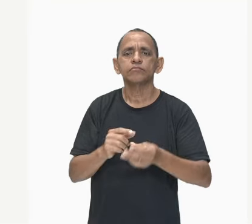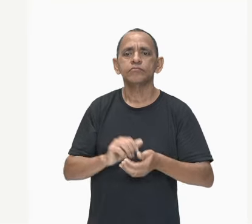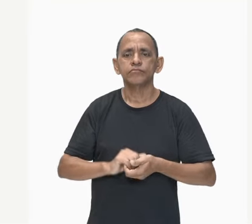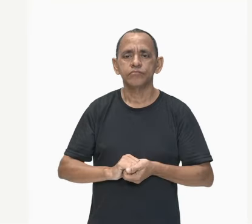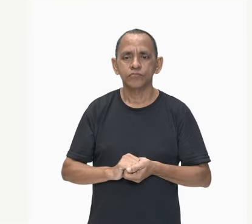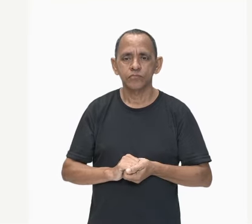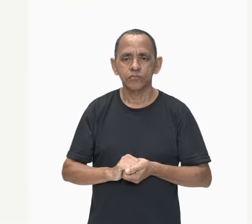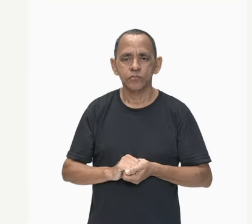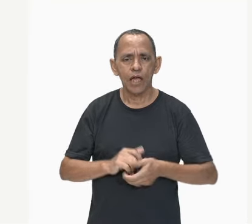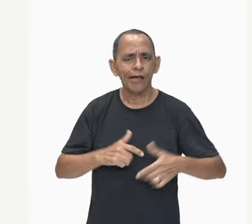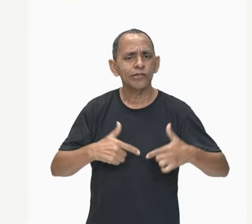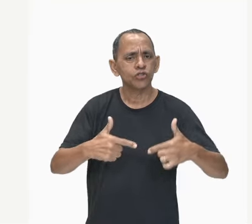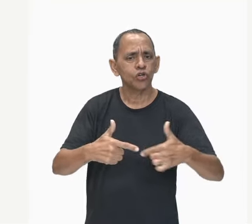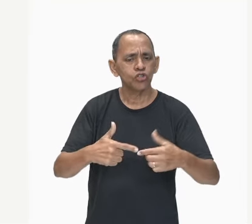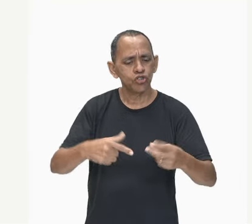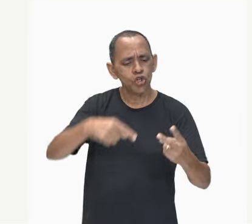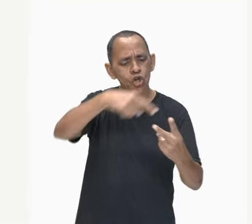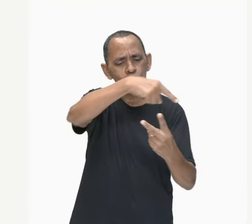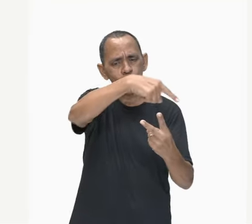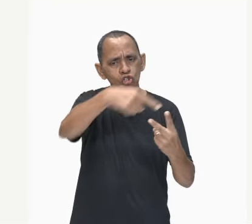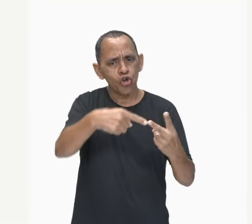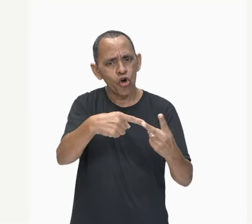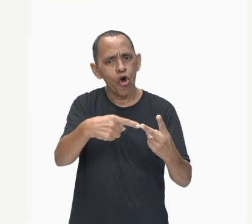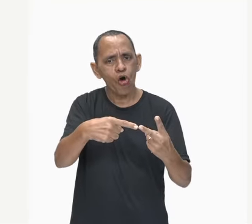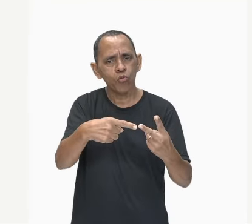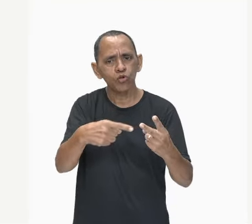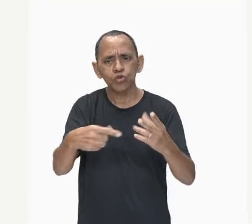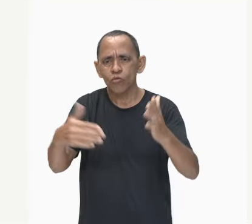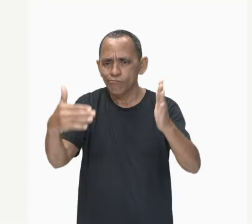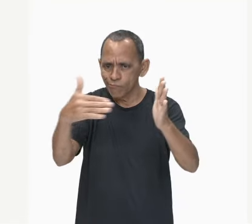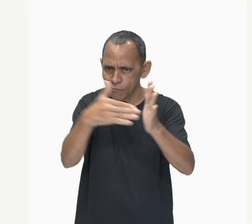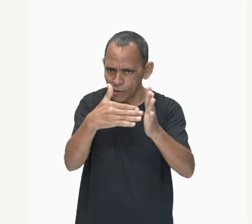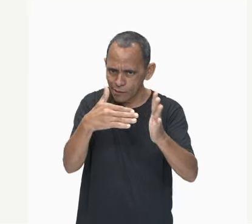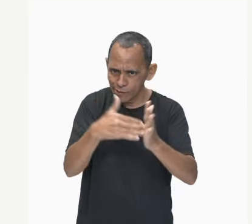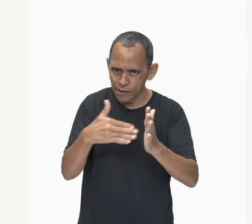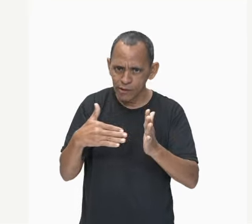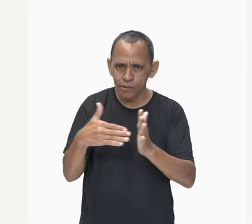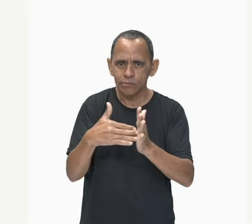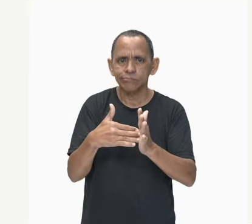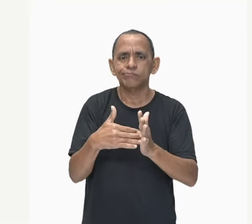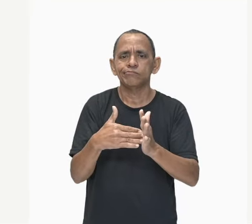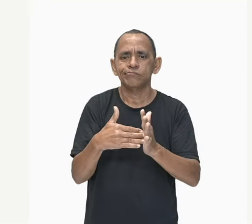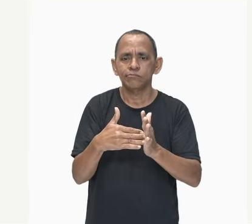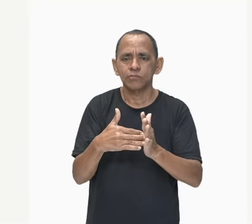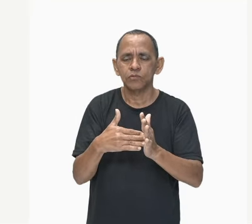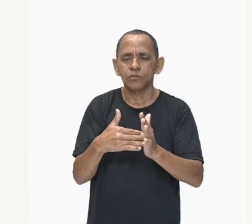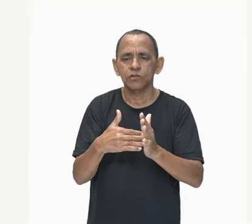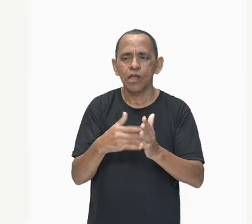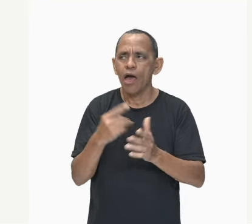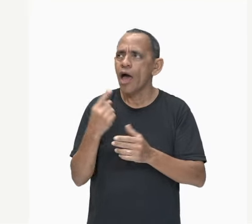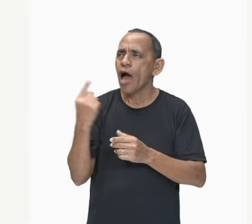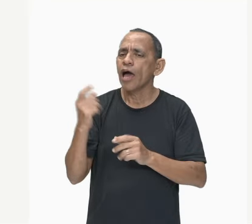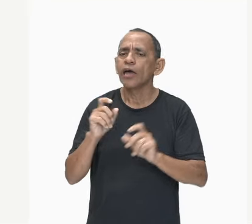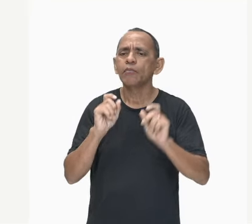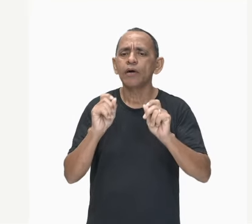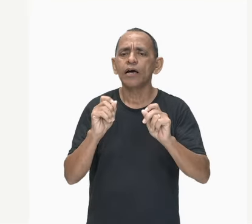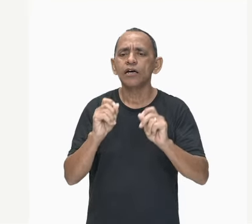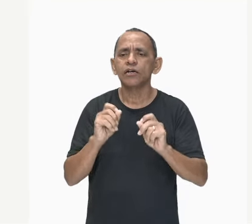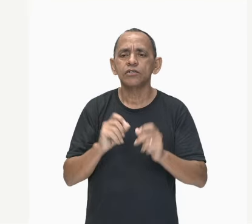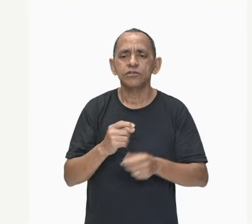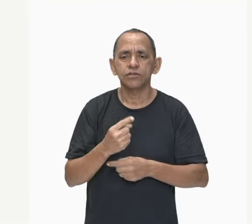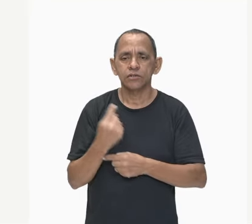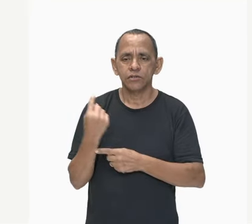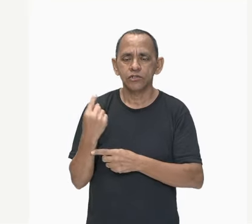dois corpos isolantes, nós estamos utilizando aí, no caso da imagem, o bastão de